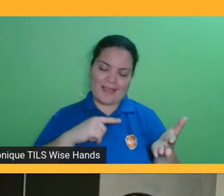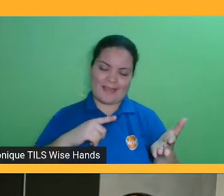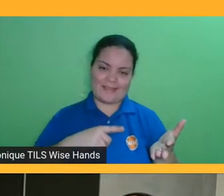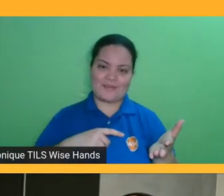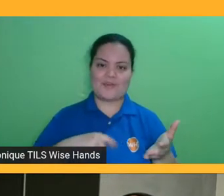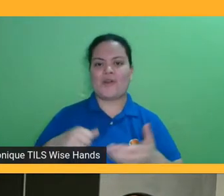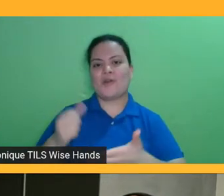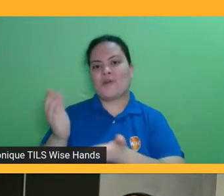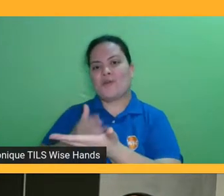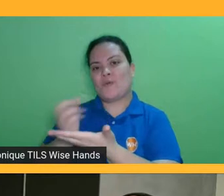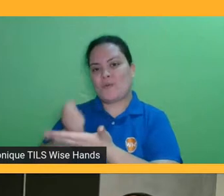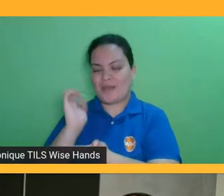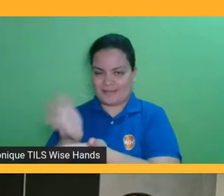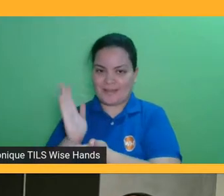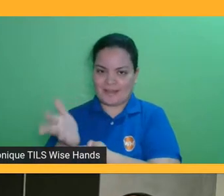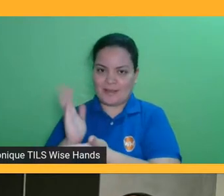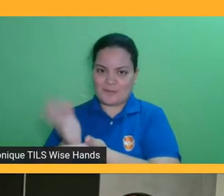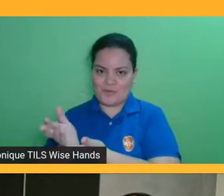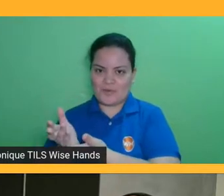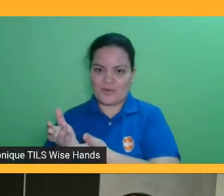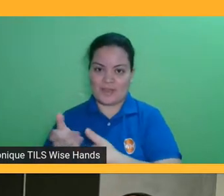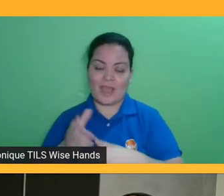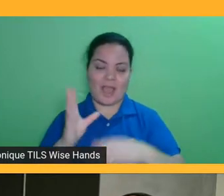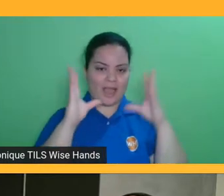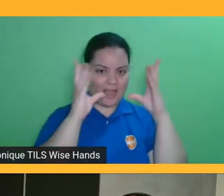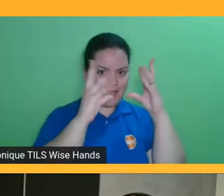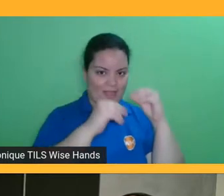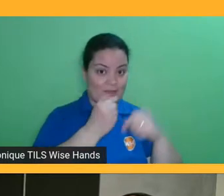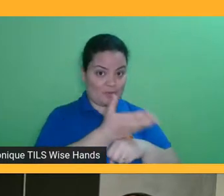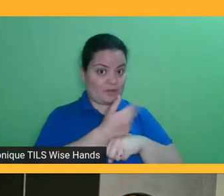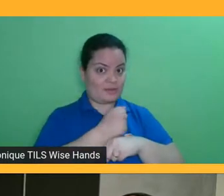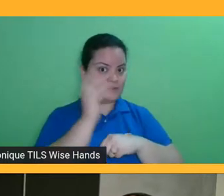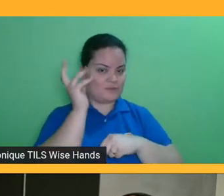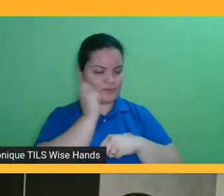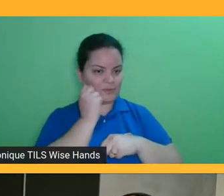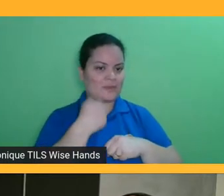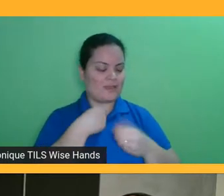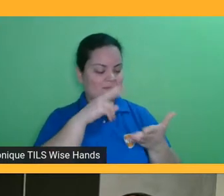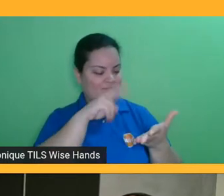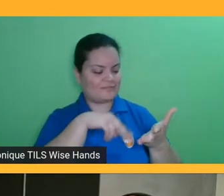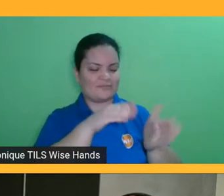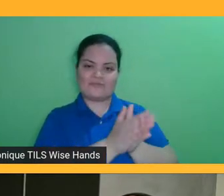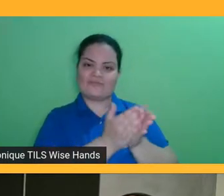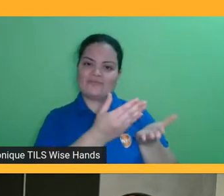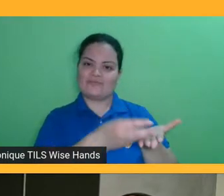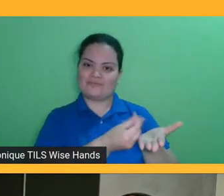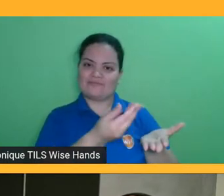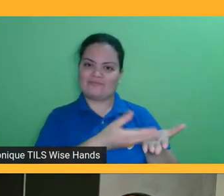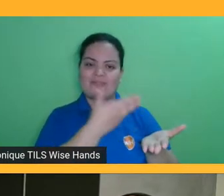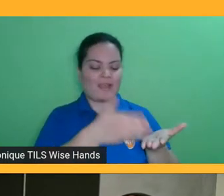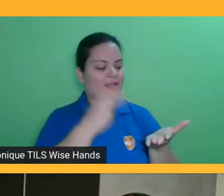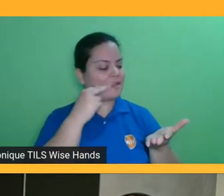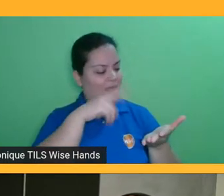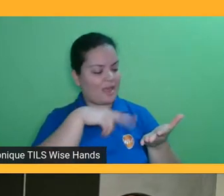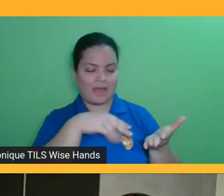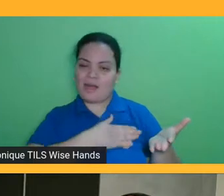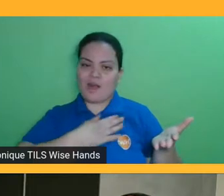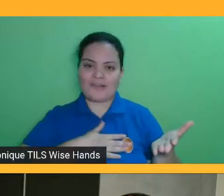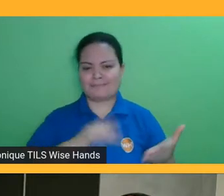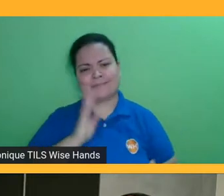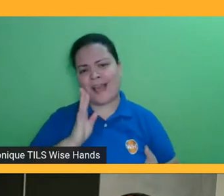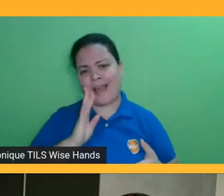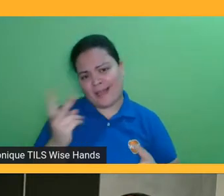gostoso e a tela não me dá som, então o livro físico ainda é importante. Então é legal ter todos. Legal.